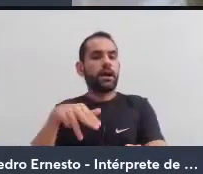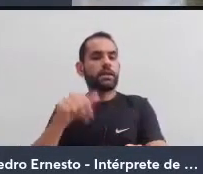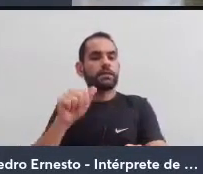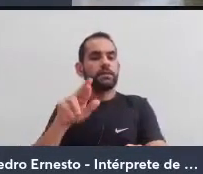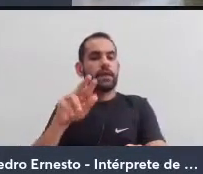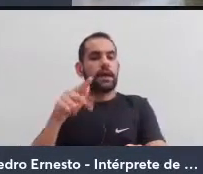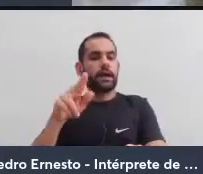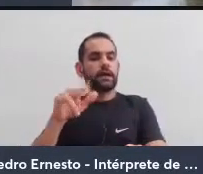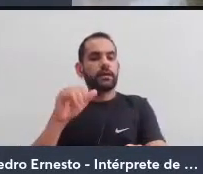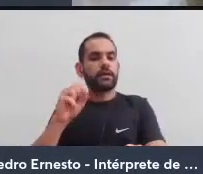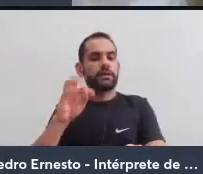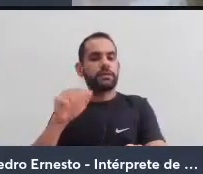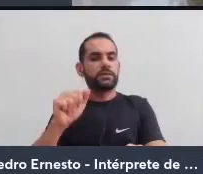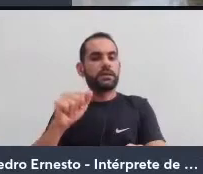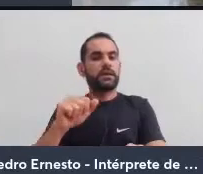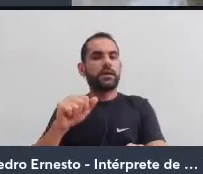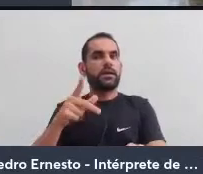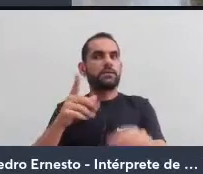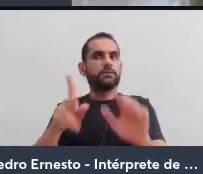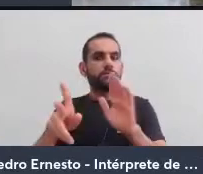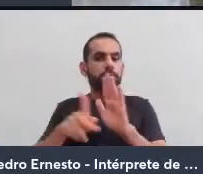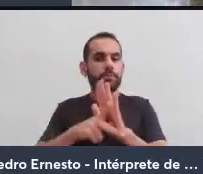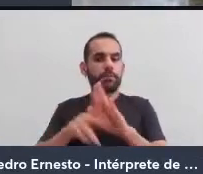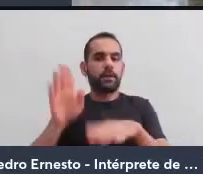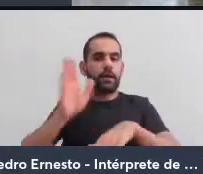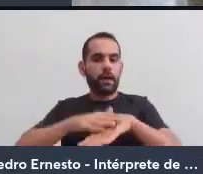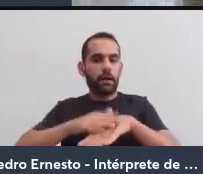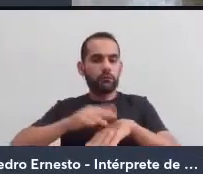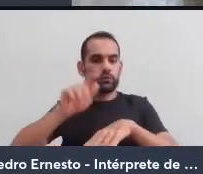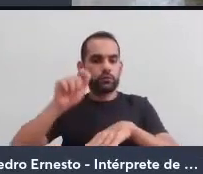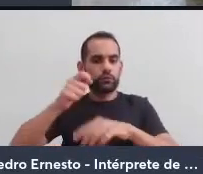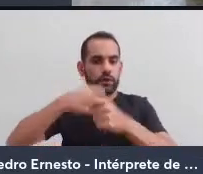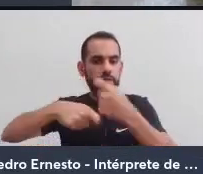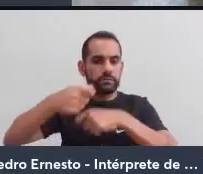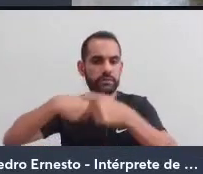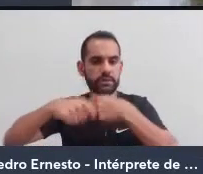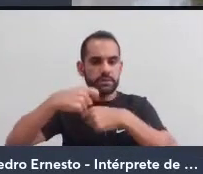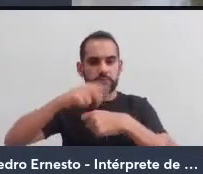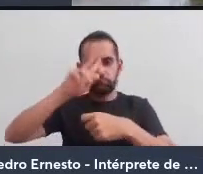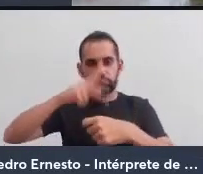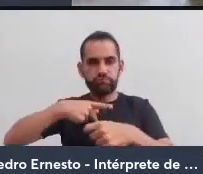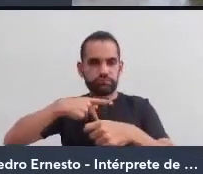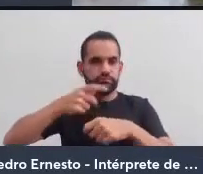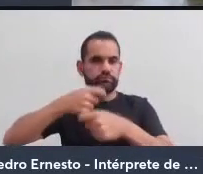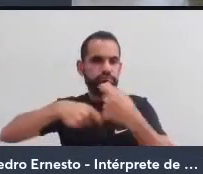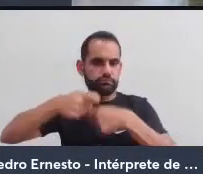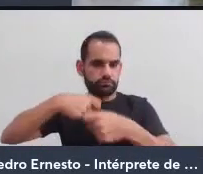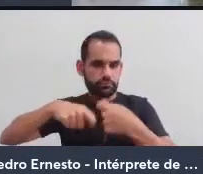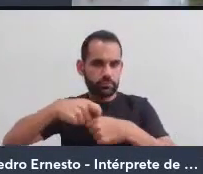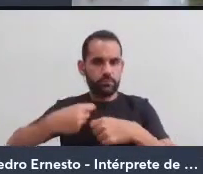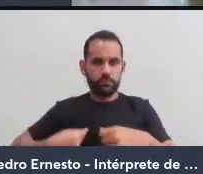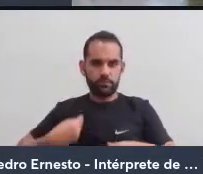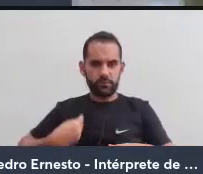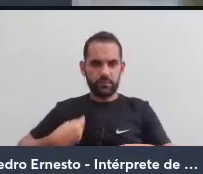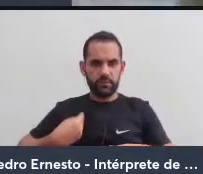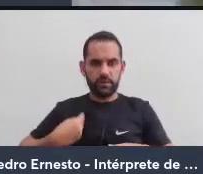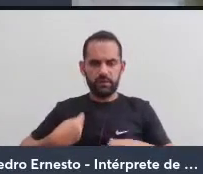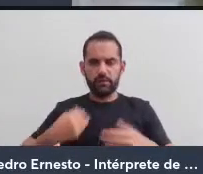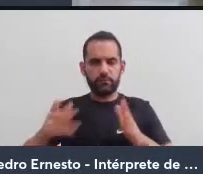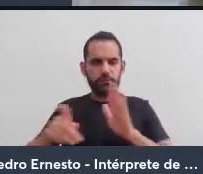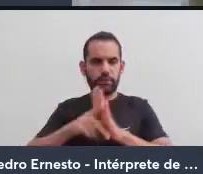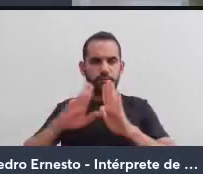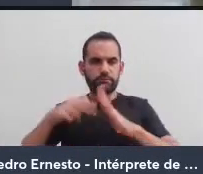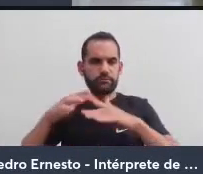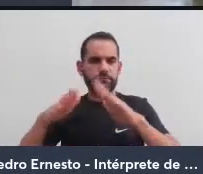autogestão, a gestão própria de si mesmo, a produção da sua própria vida, a produção de uma vida